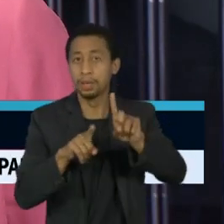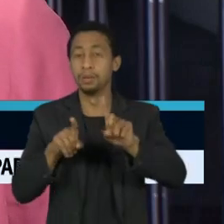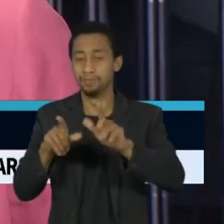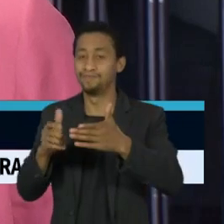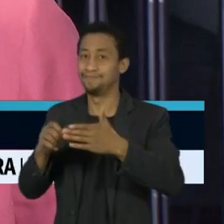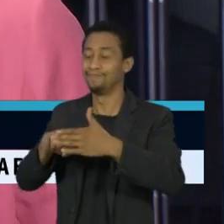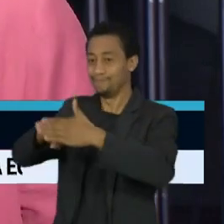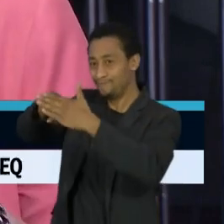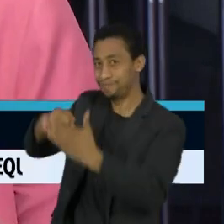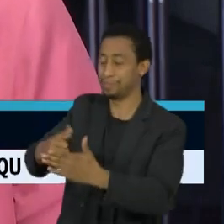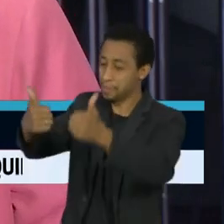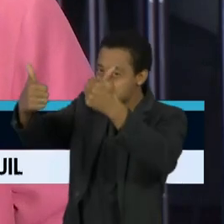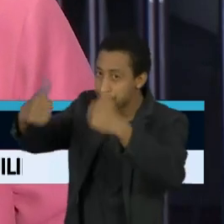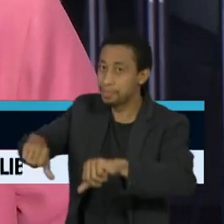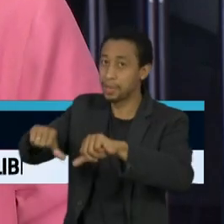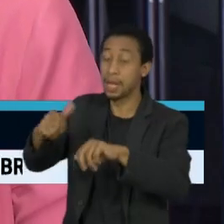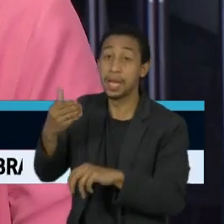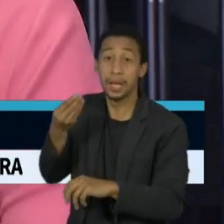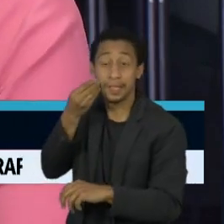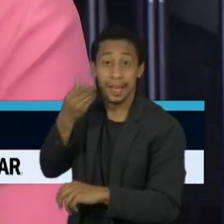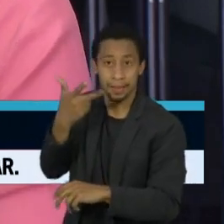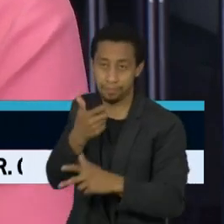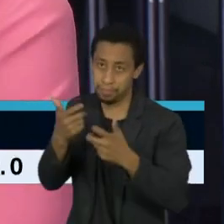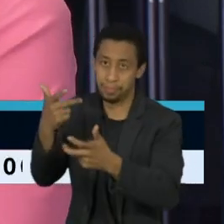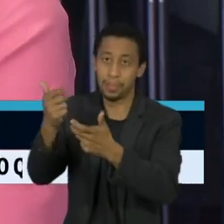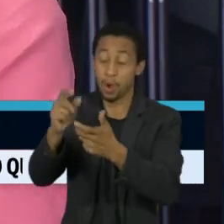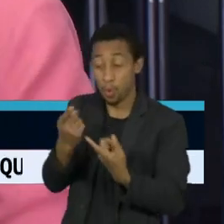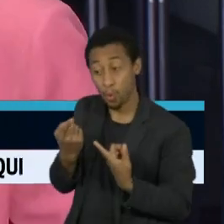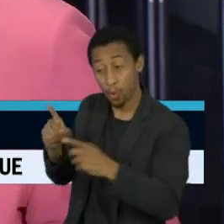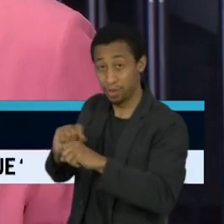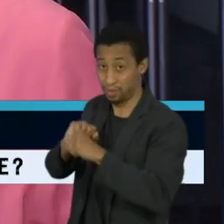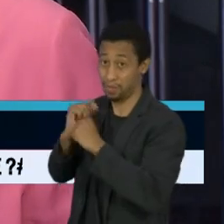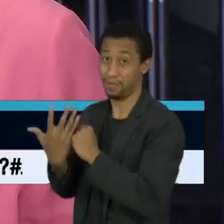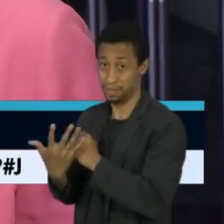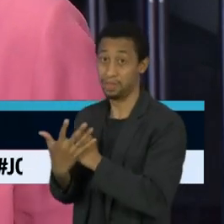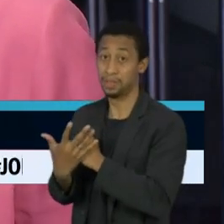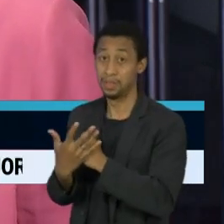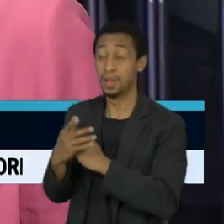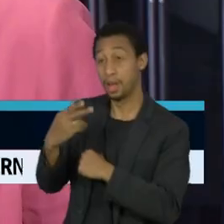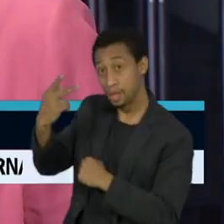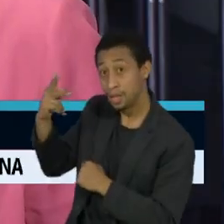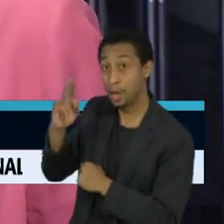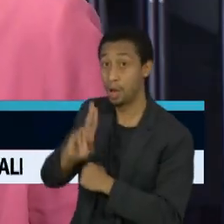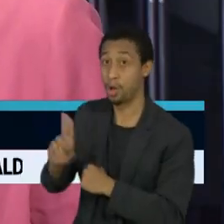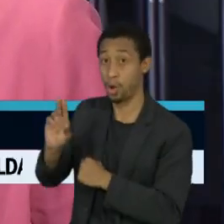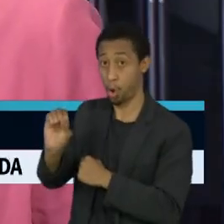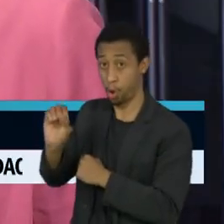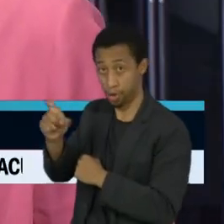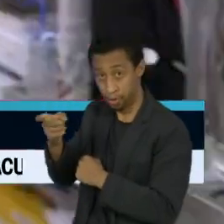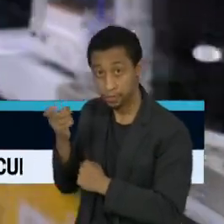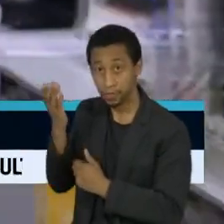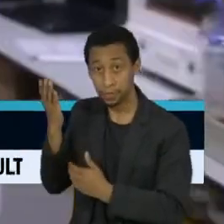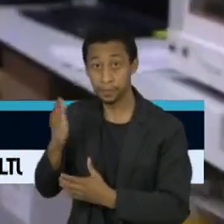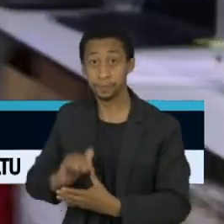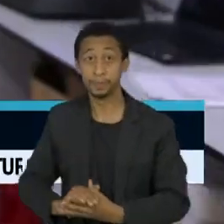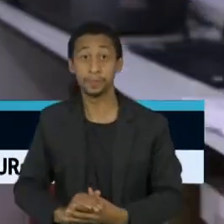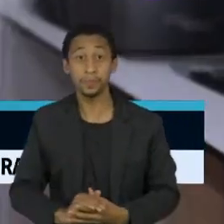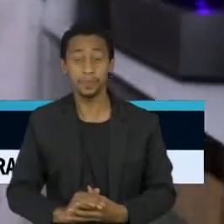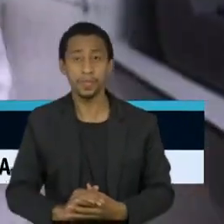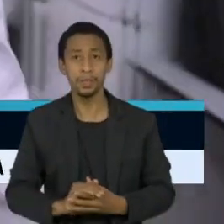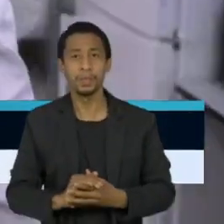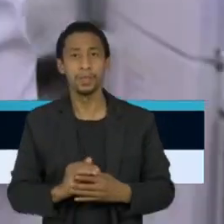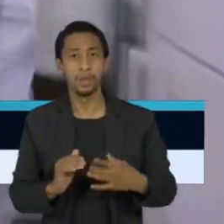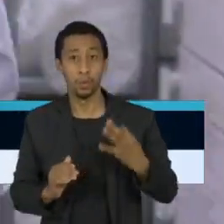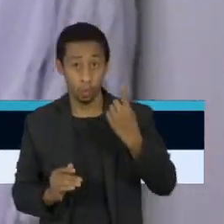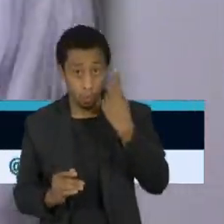temporária dos testes da vacina contra a Covid-19 da Universidade de Oxford. Um dos